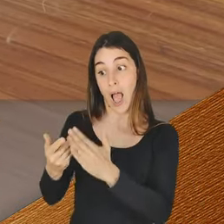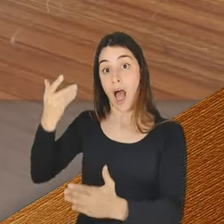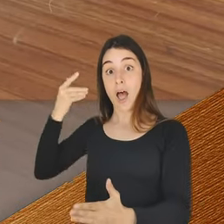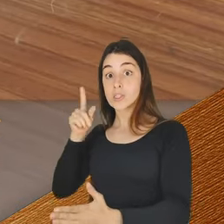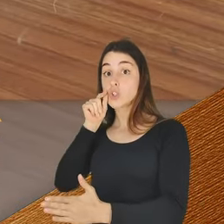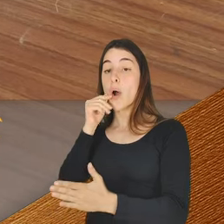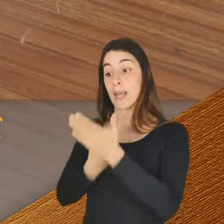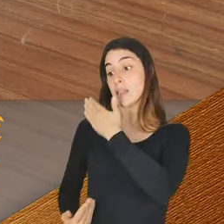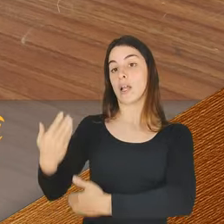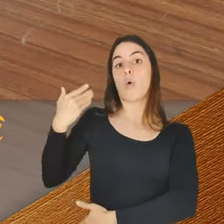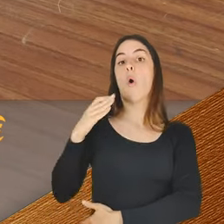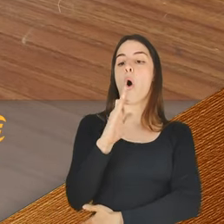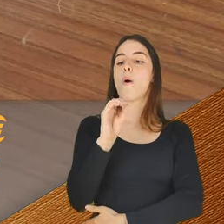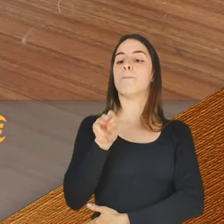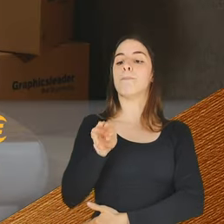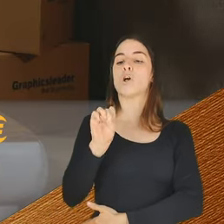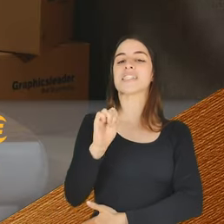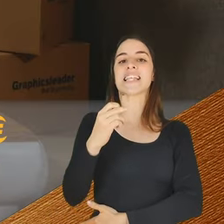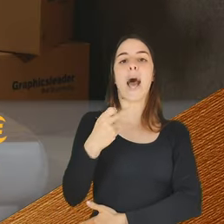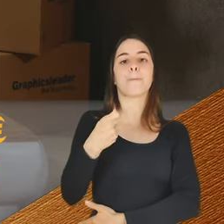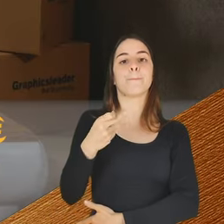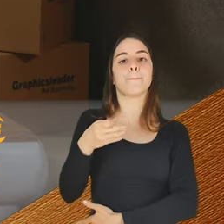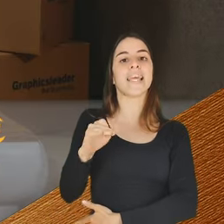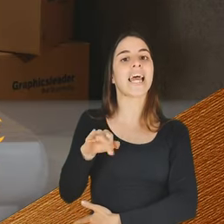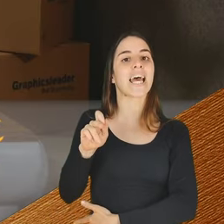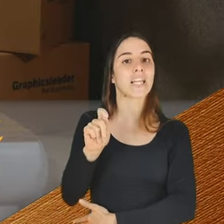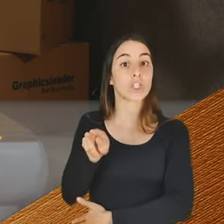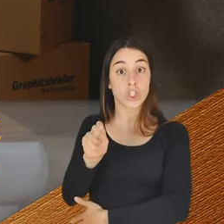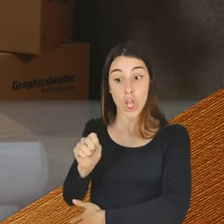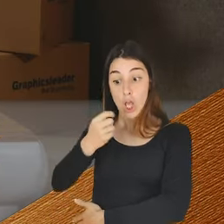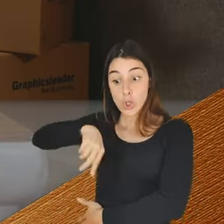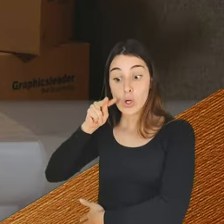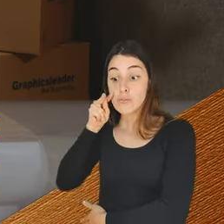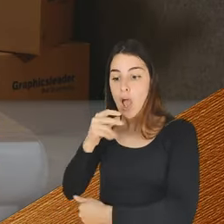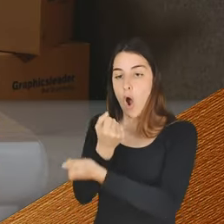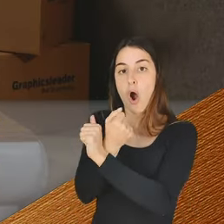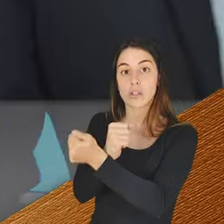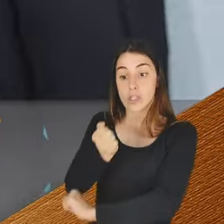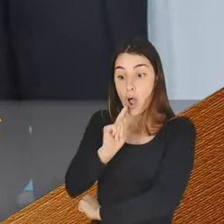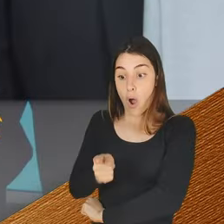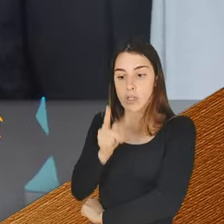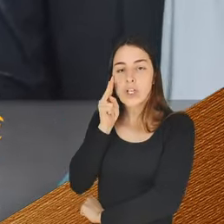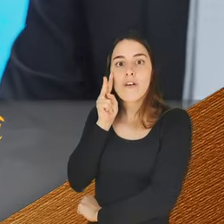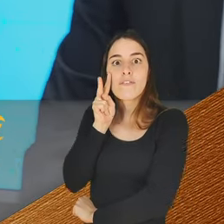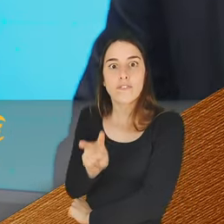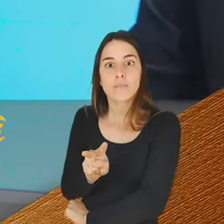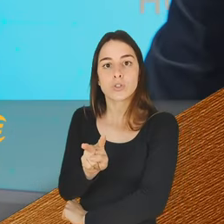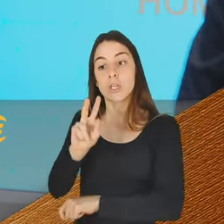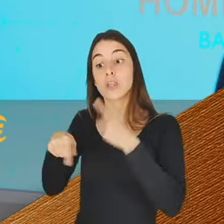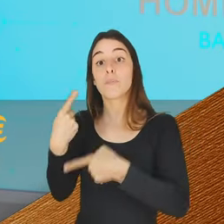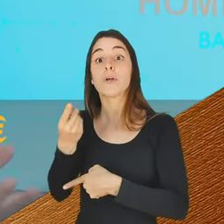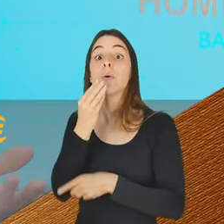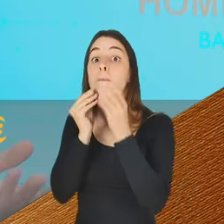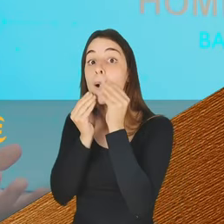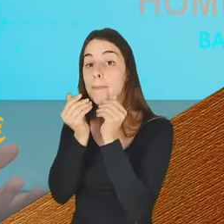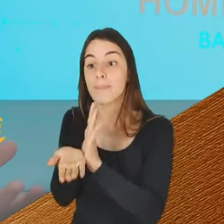vem de há muito tempo ali para espinhar muitos. Nós detectamos nos fósseis. Conseguimos identificar. Vamos lá e tiramos a baba, Joana. Mas como é